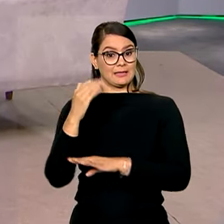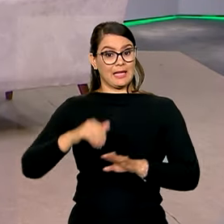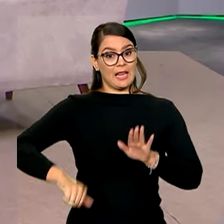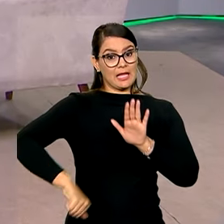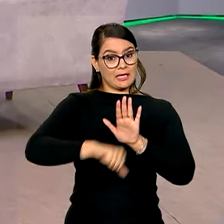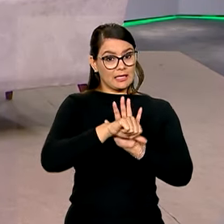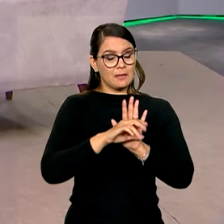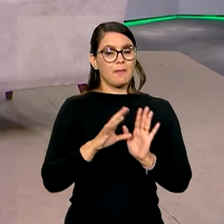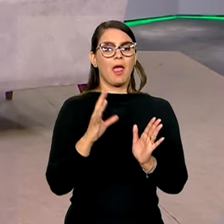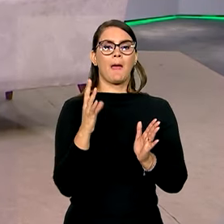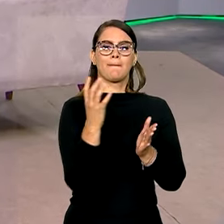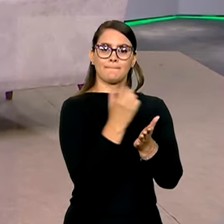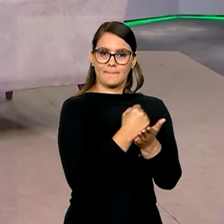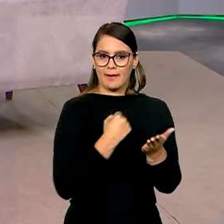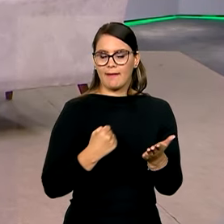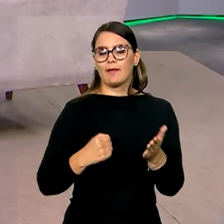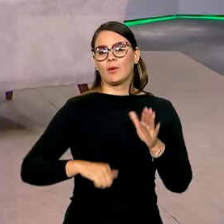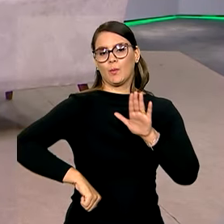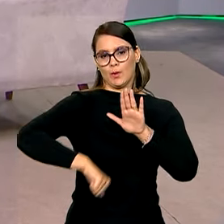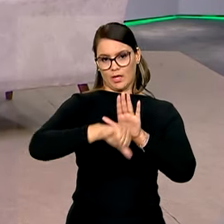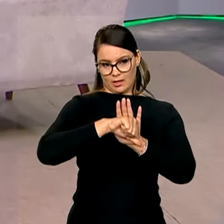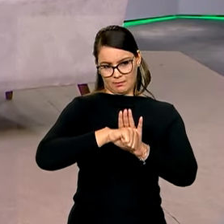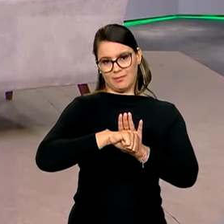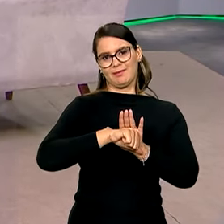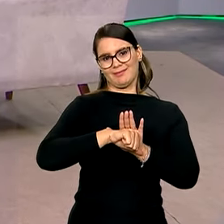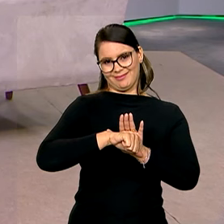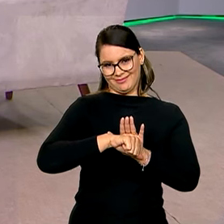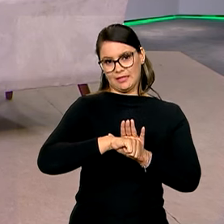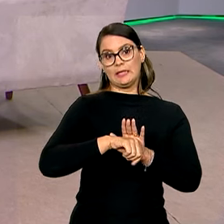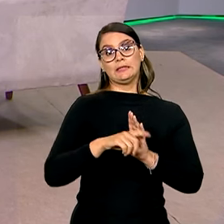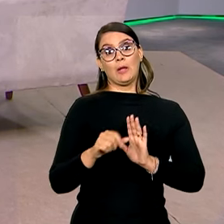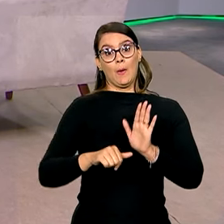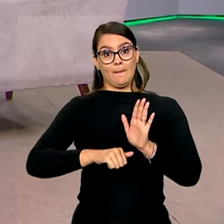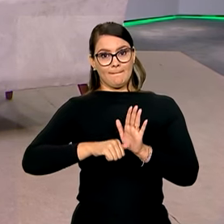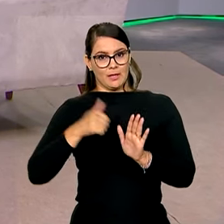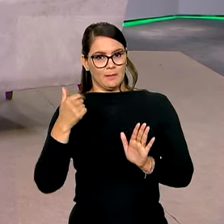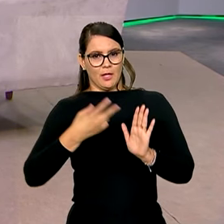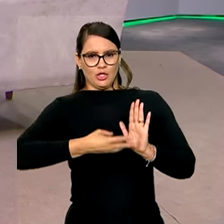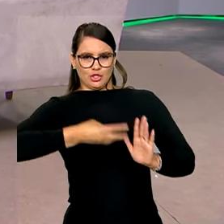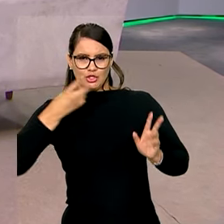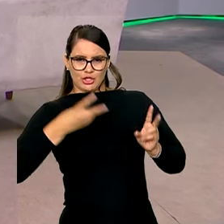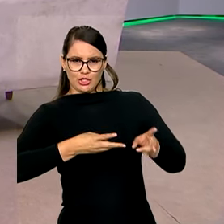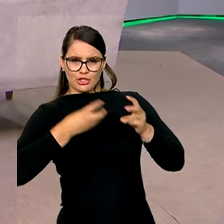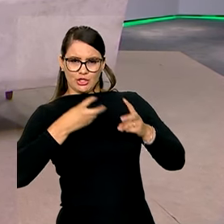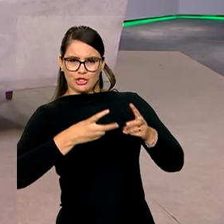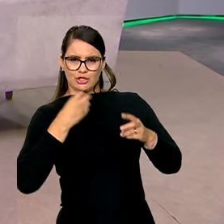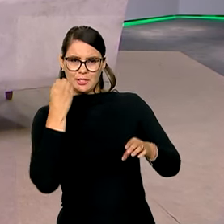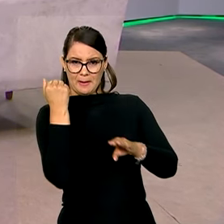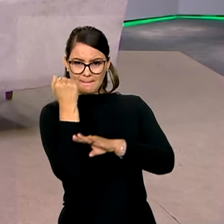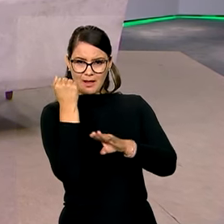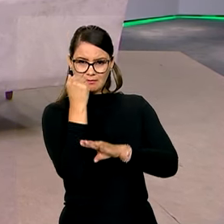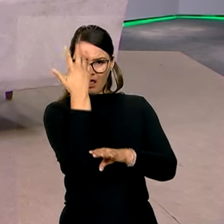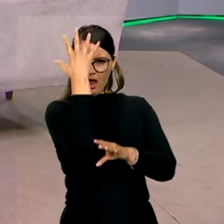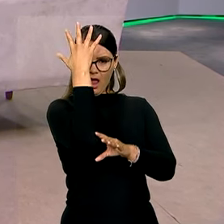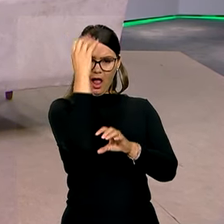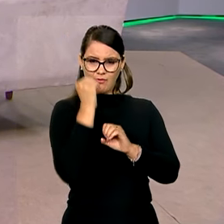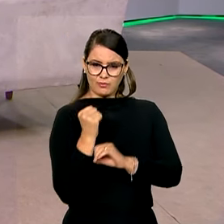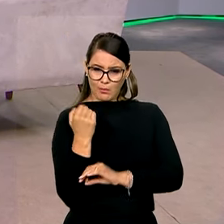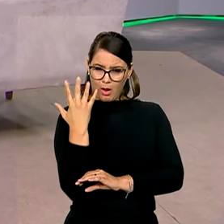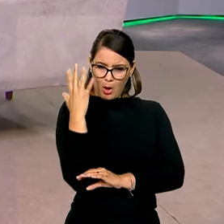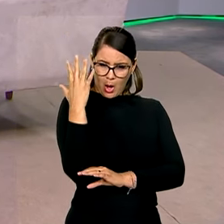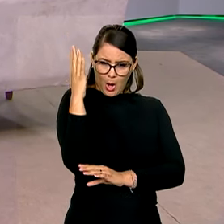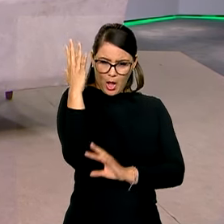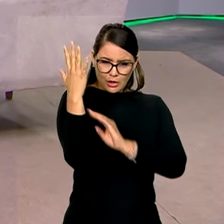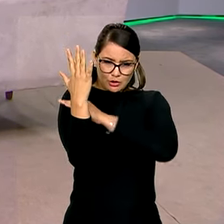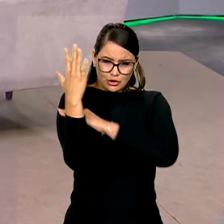ela capitaliza o crime ambiental. Então, as pessoas primeiro extraem a madeira, as grandes árvores, e com